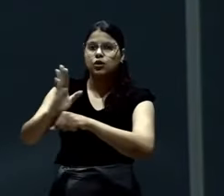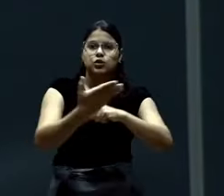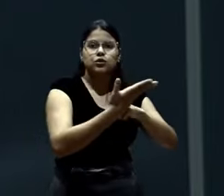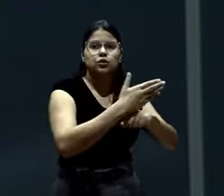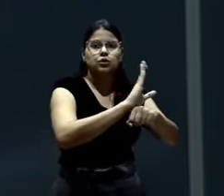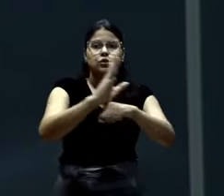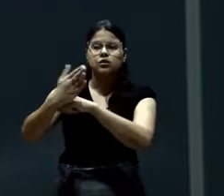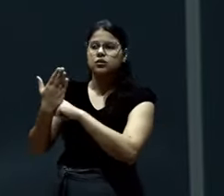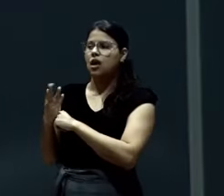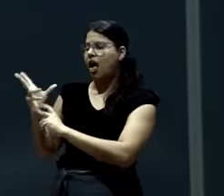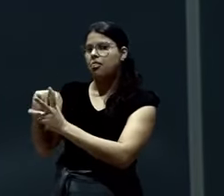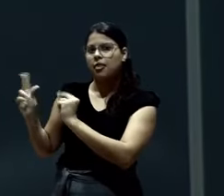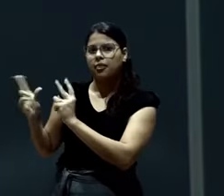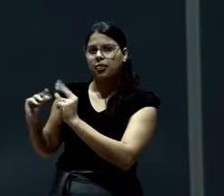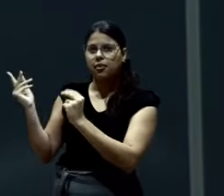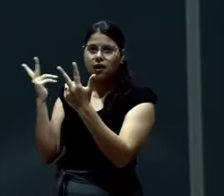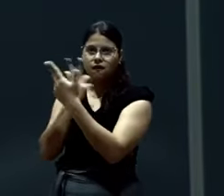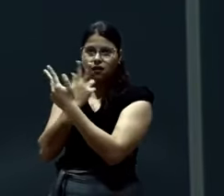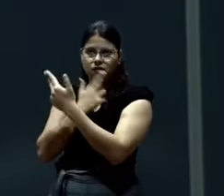E não é conversando groselha que a gente atende.